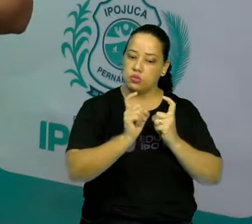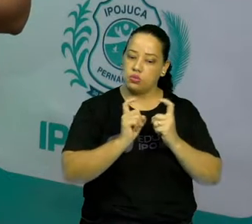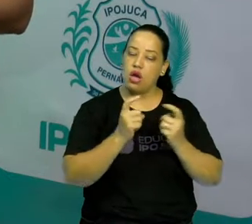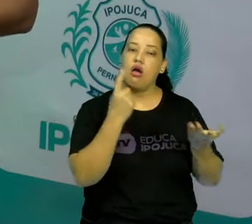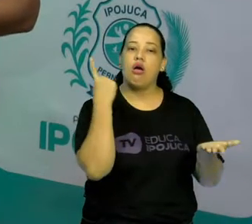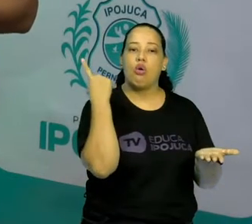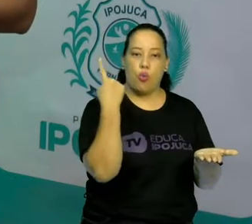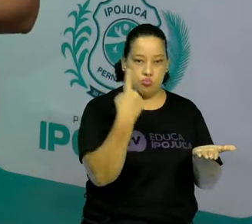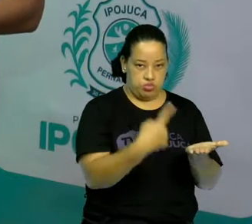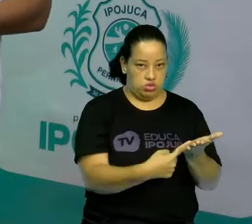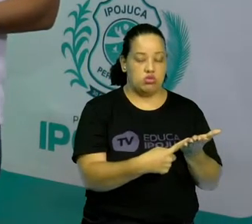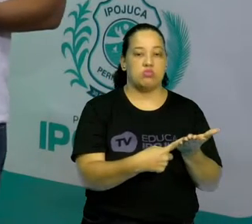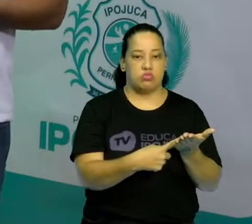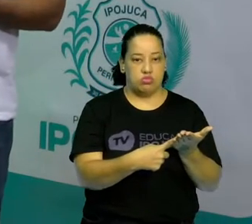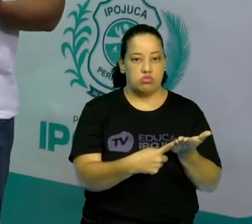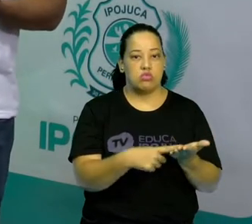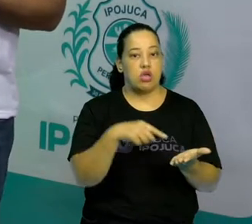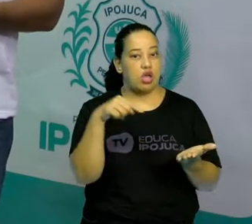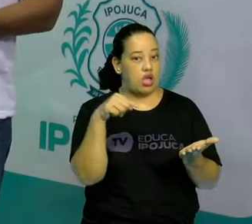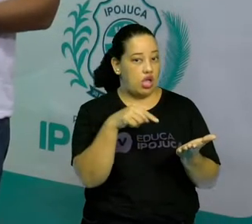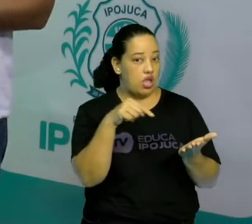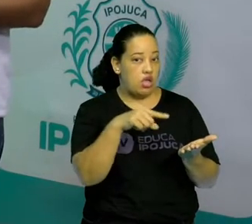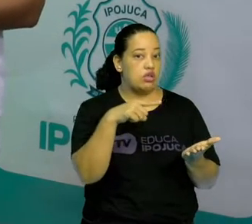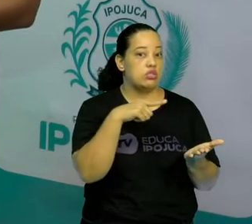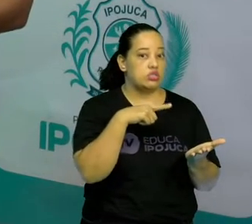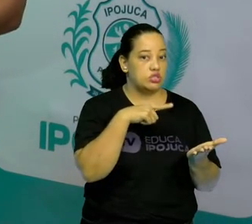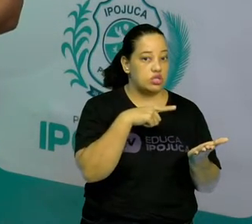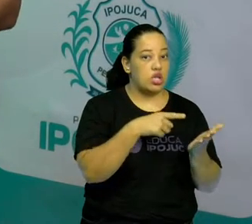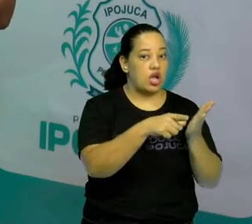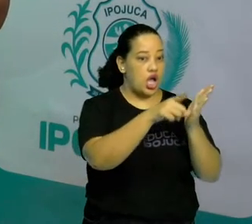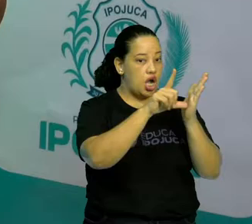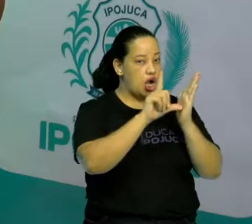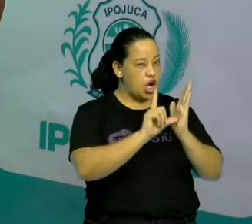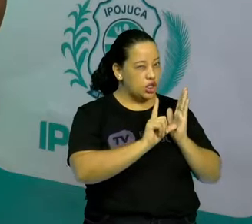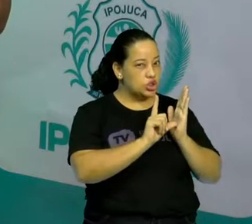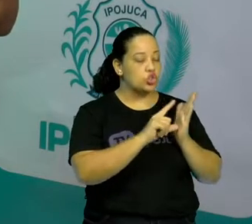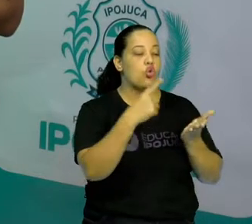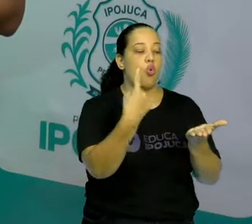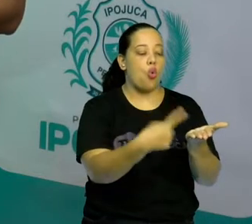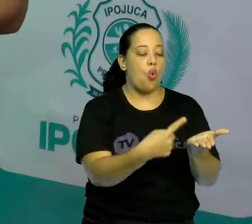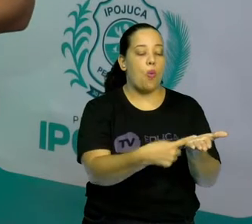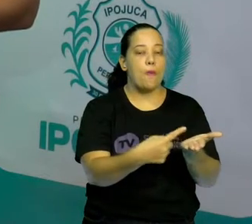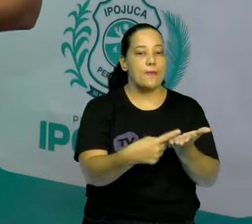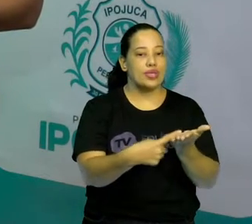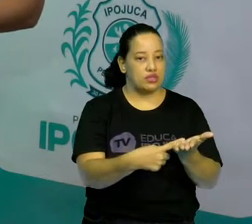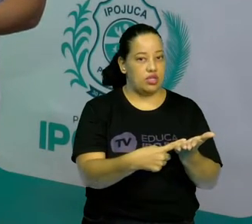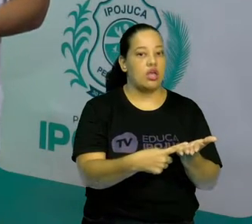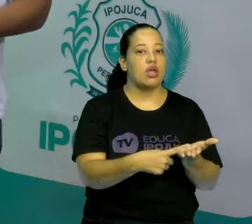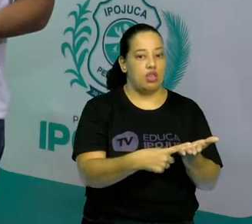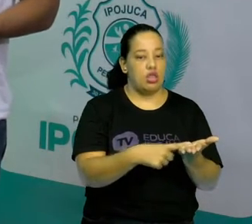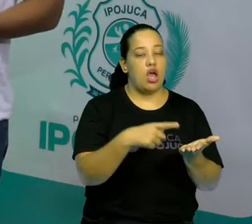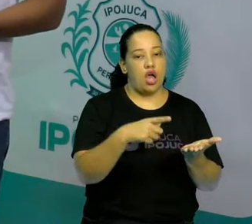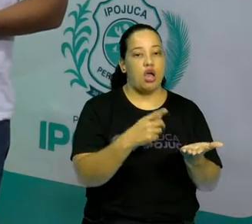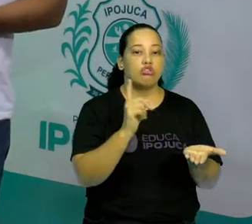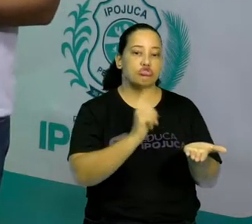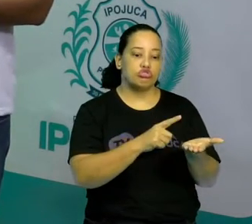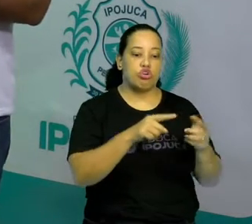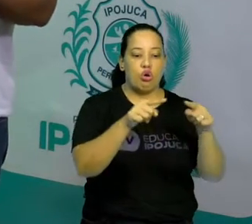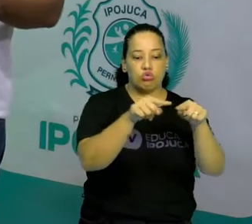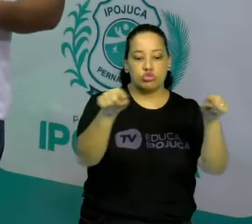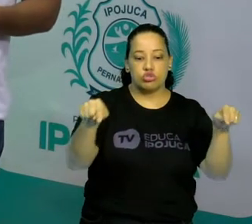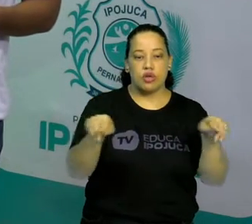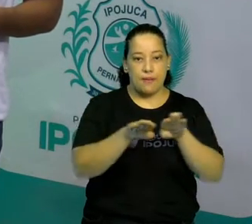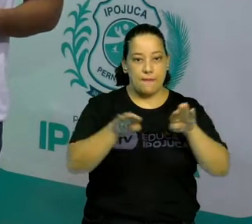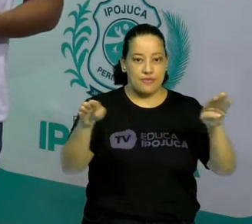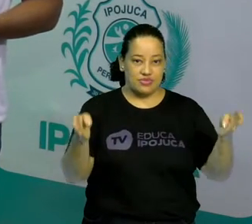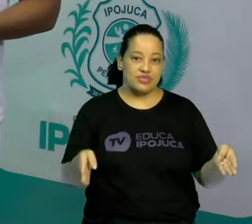algumas vezes elas vão ser até predefinidas, dependendo do jogo, como jogos de tabuleiro, por exemplo, ou